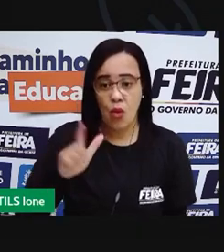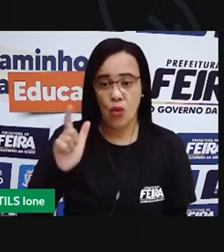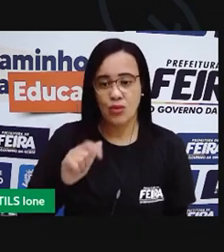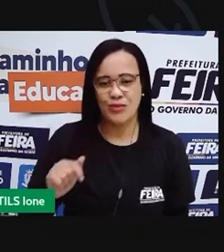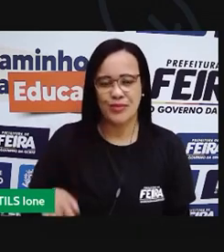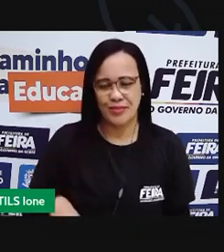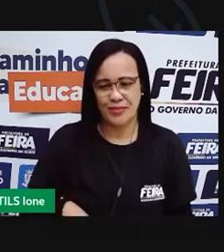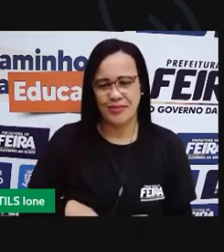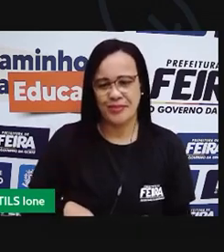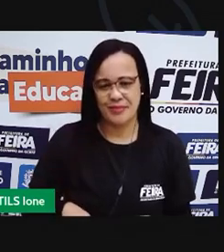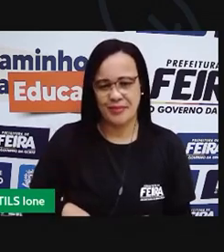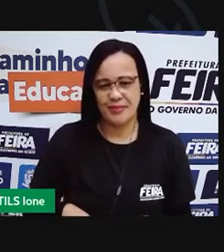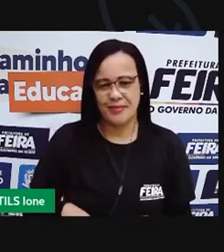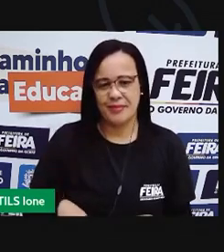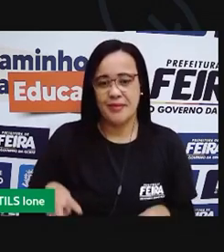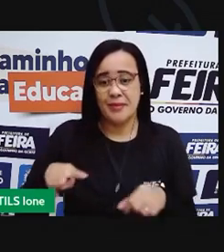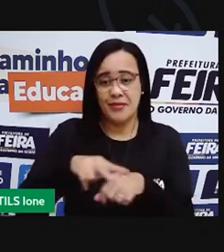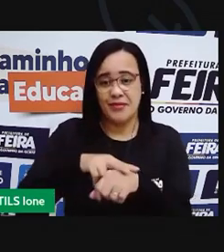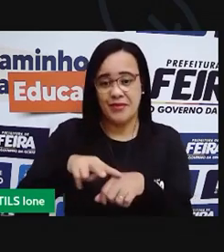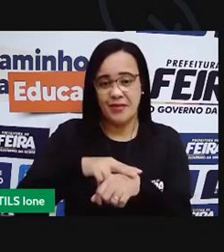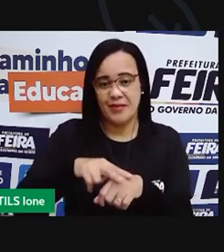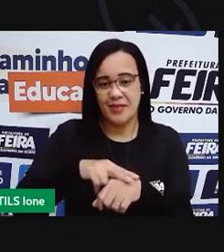Vou colocar ele aqui do lado